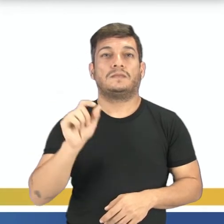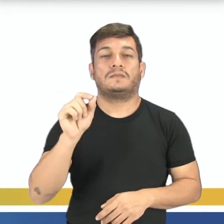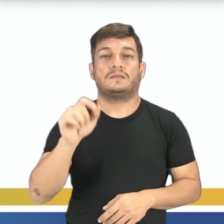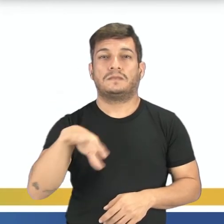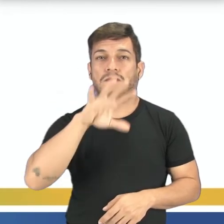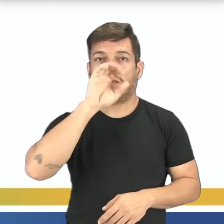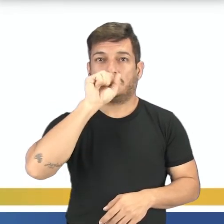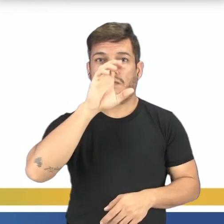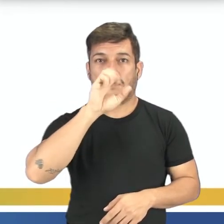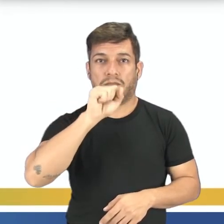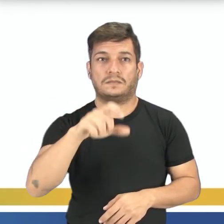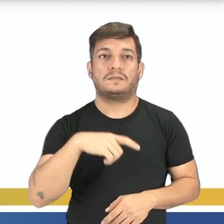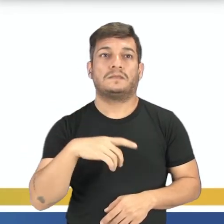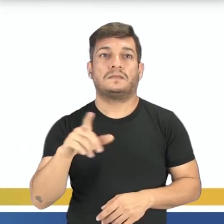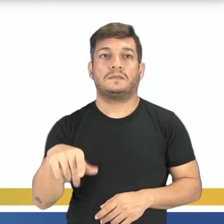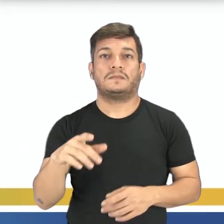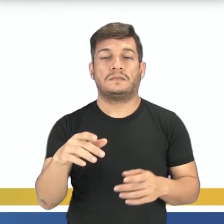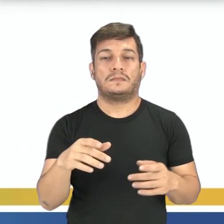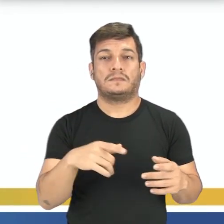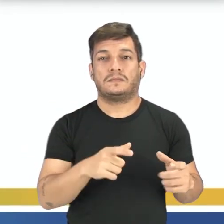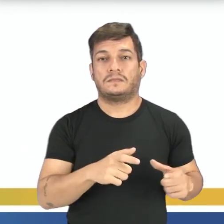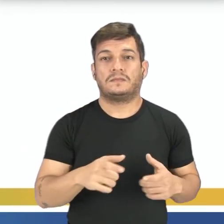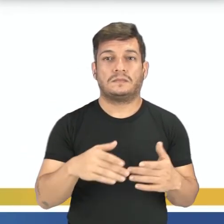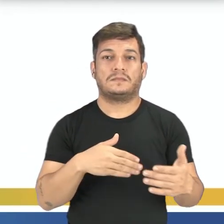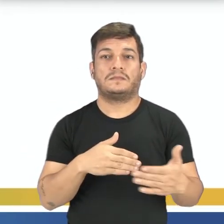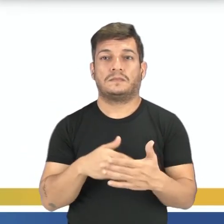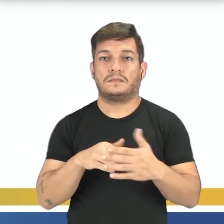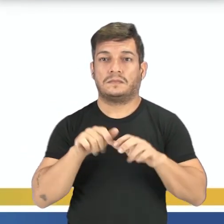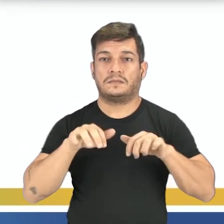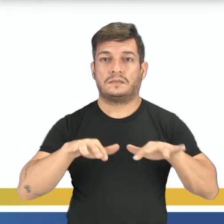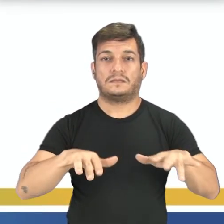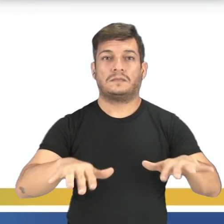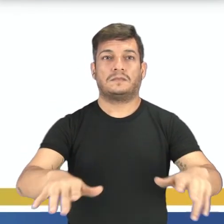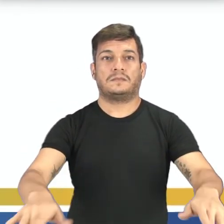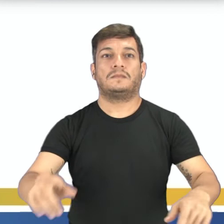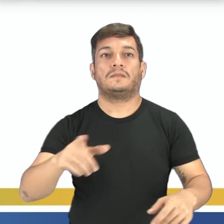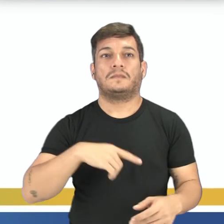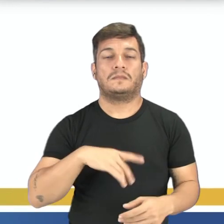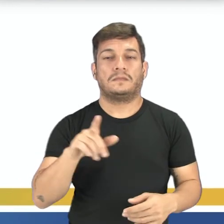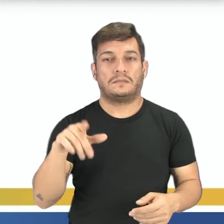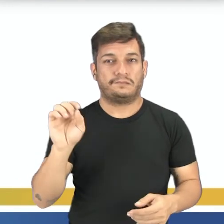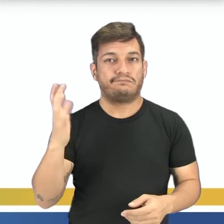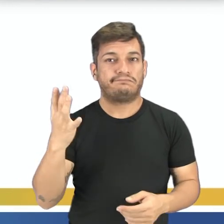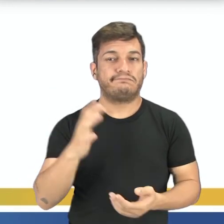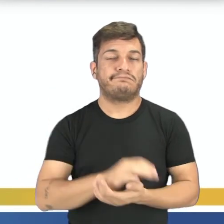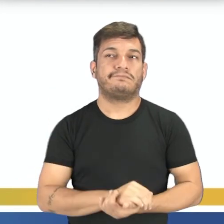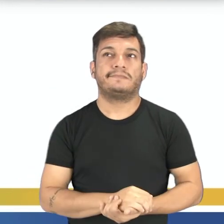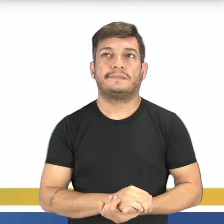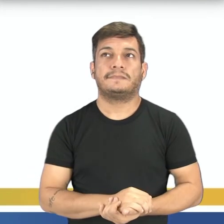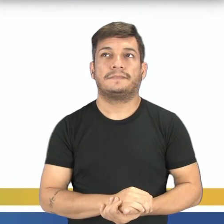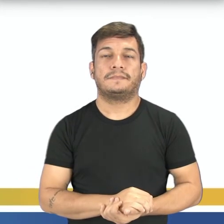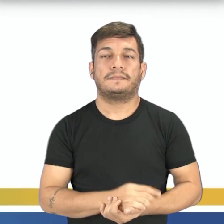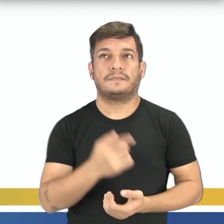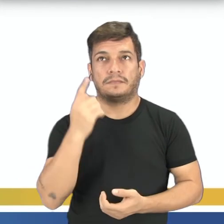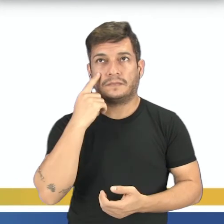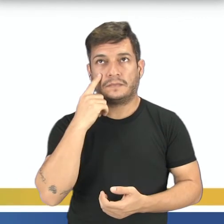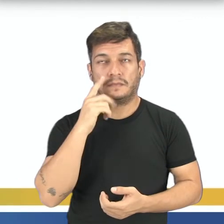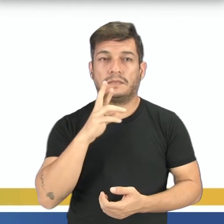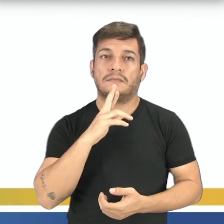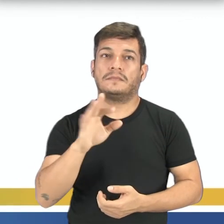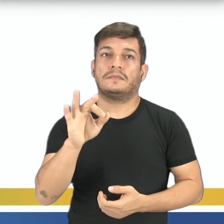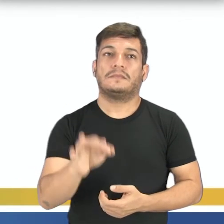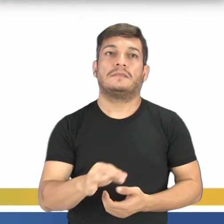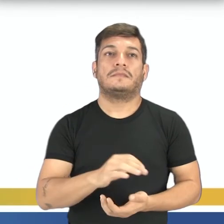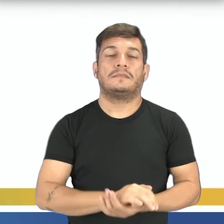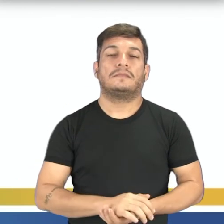da concentração de oxigênio nas bacias de drenagem diretamente afetadas. Vamos observar qual a alternativa